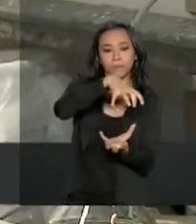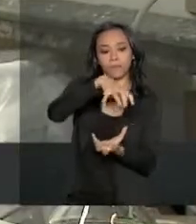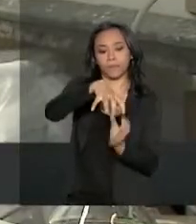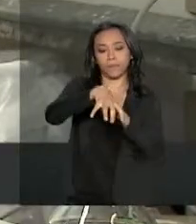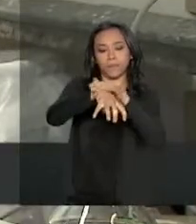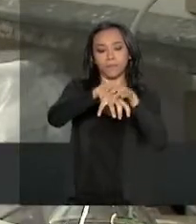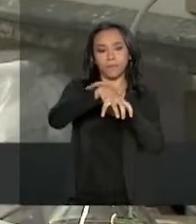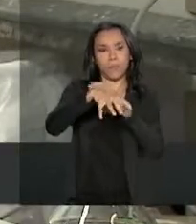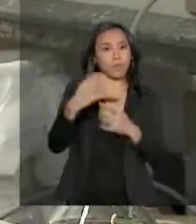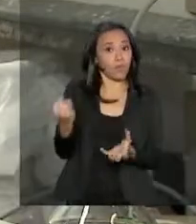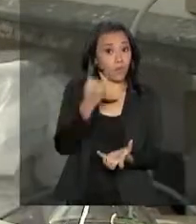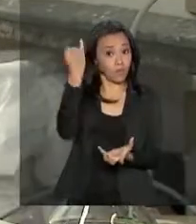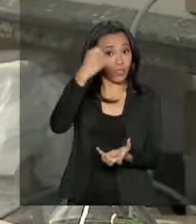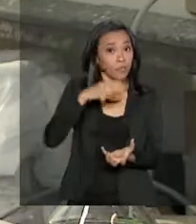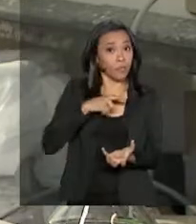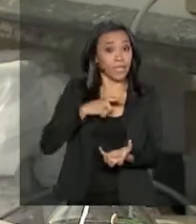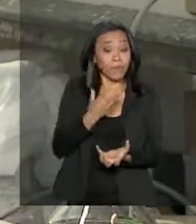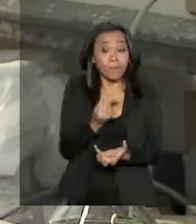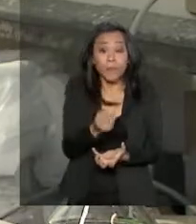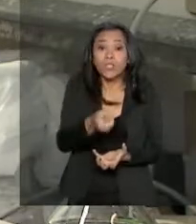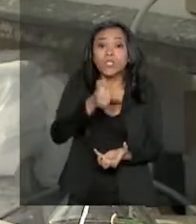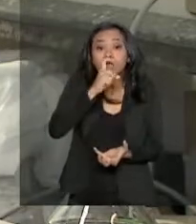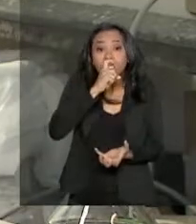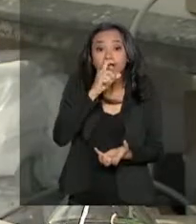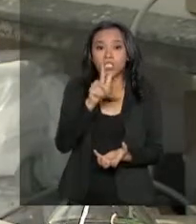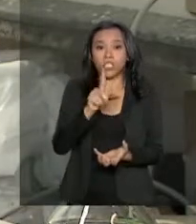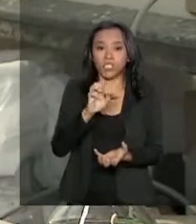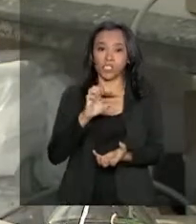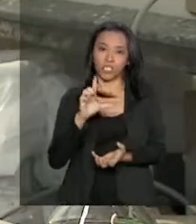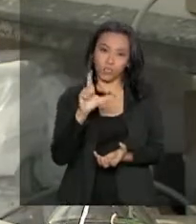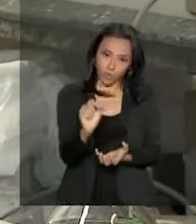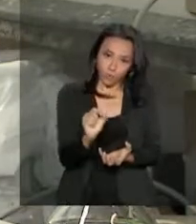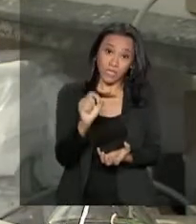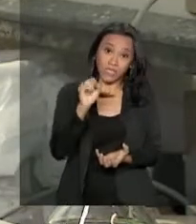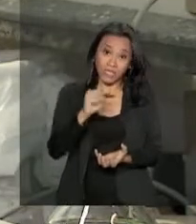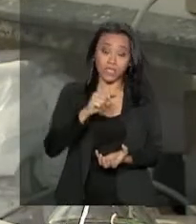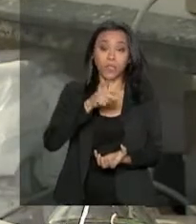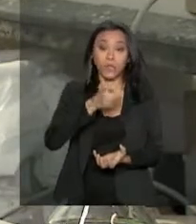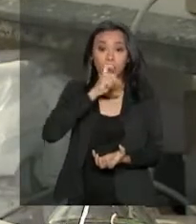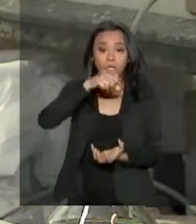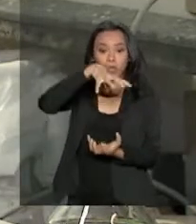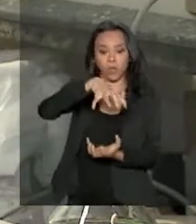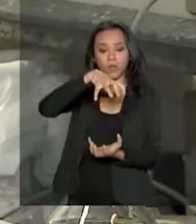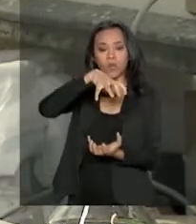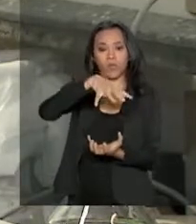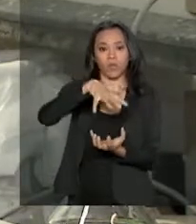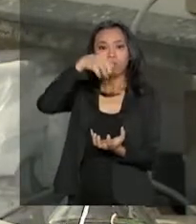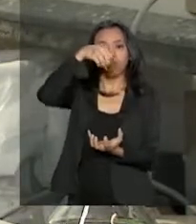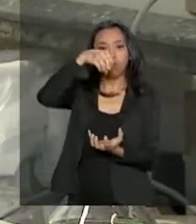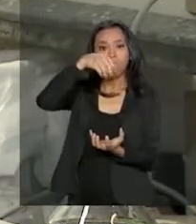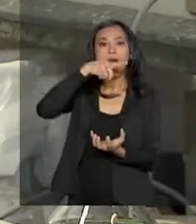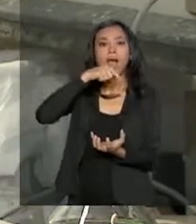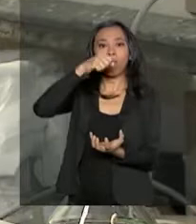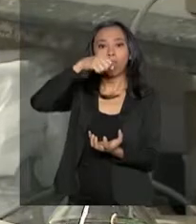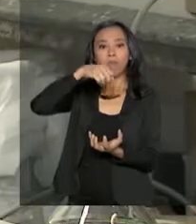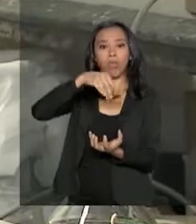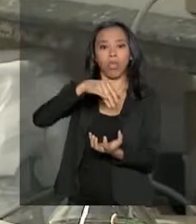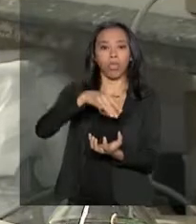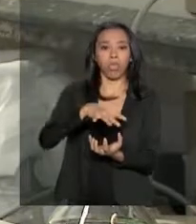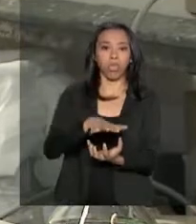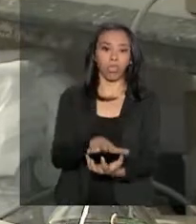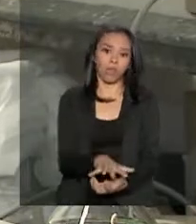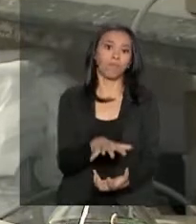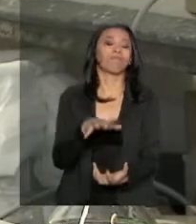quantidade muito grande de gelo, e se o gelo derreter, realmente a gente vai ter consequências muito